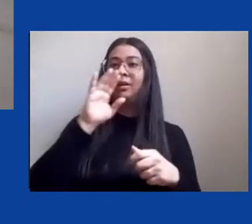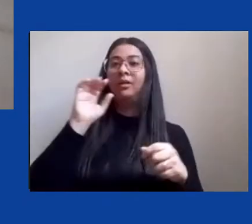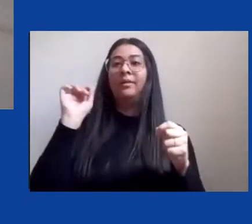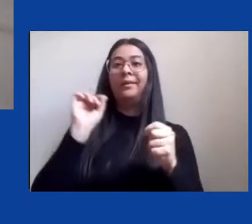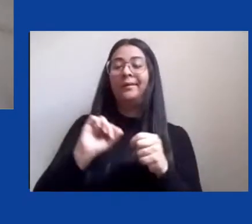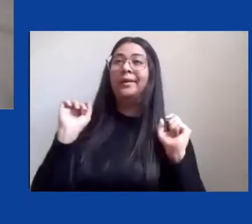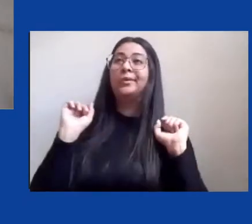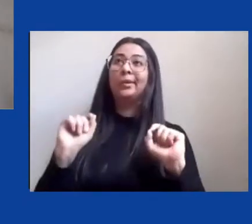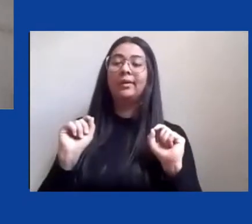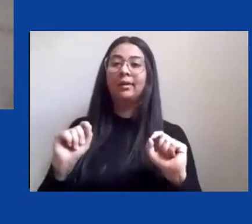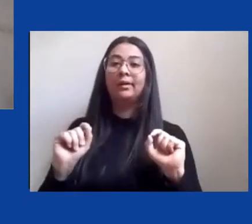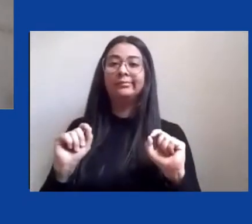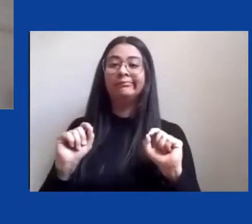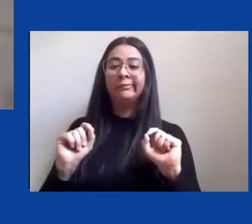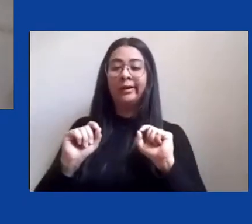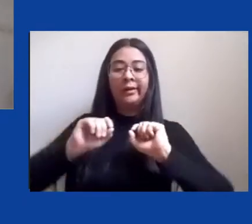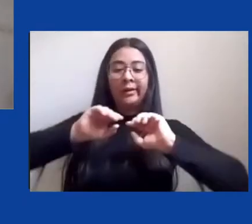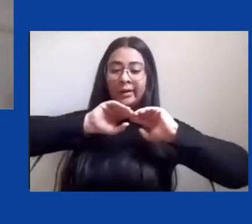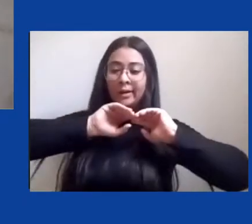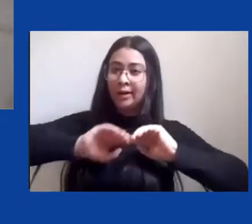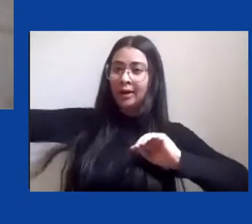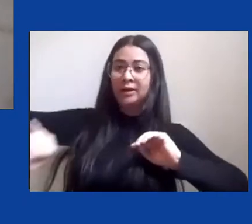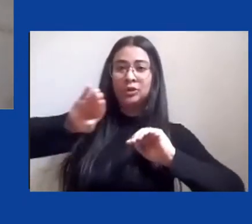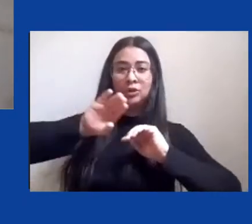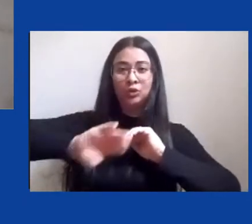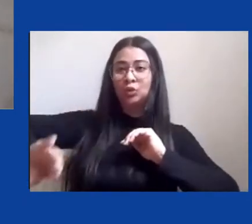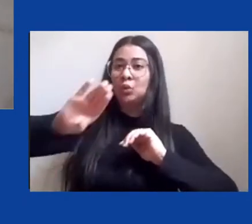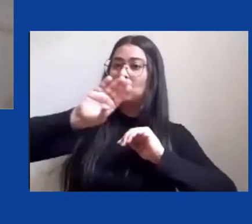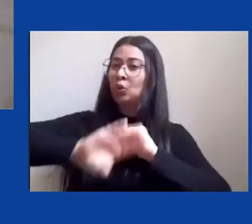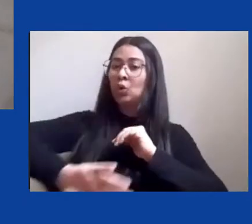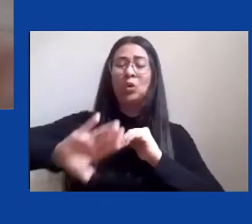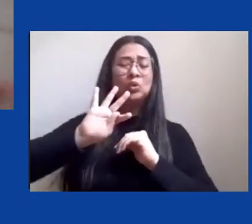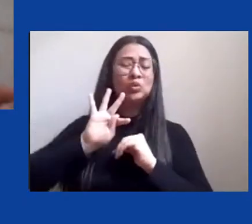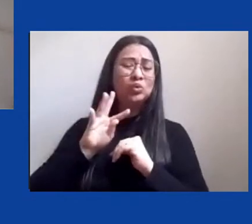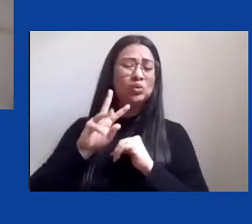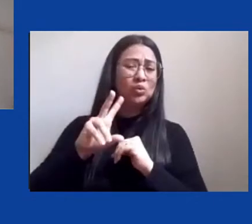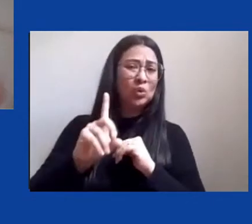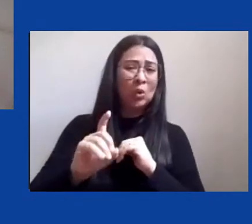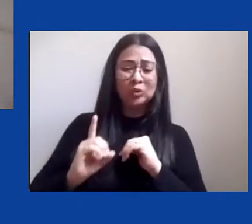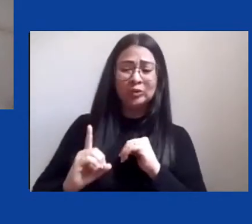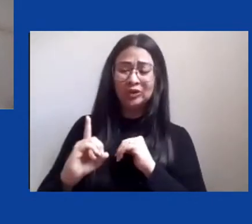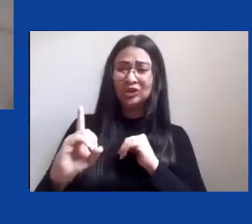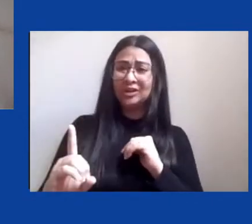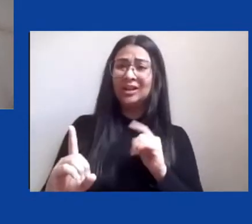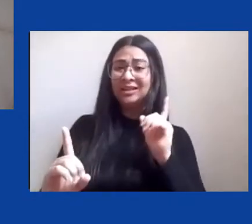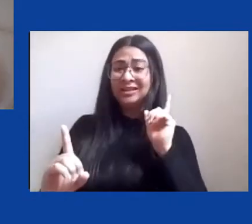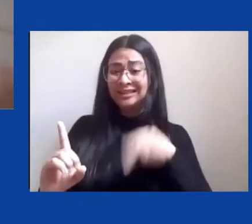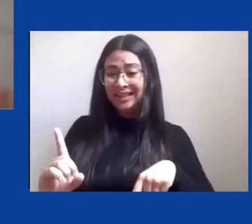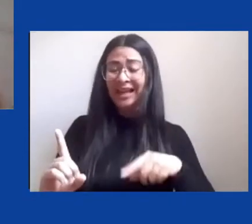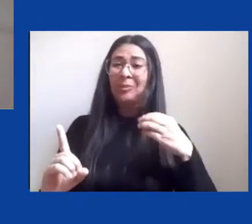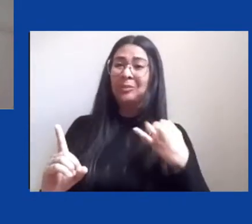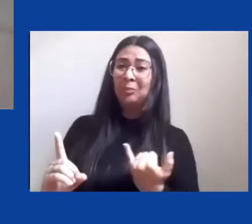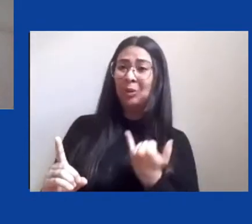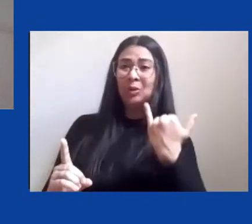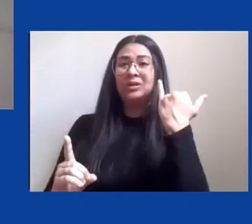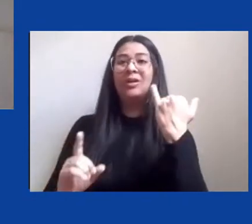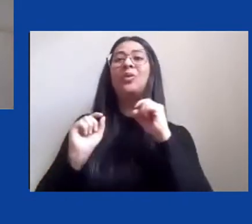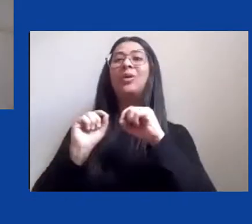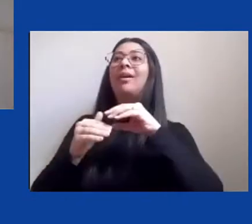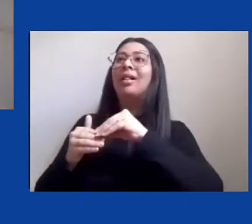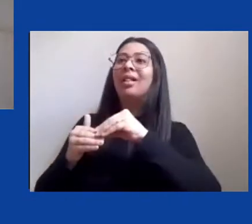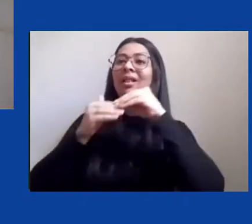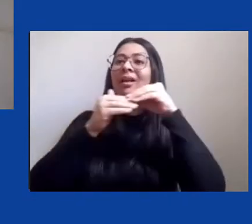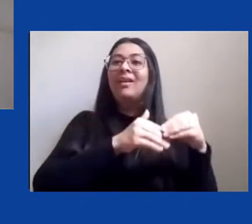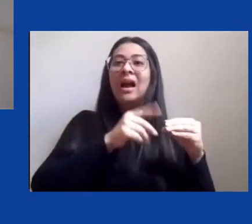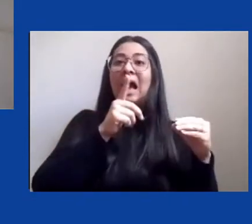retirou todos os pontos que eram de extrema necessidade como levar água potável a